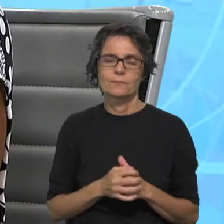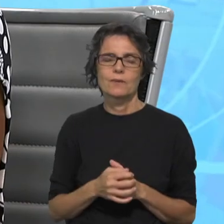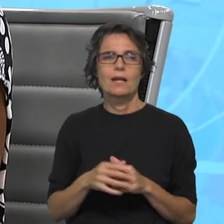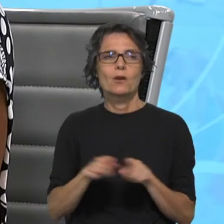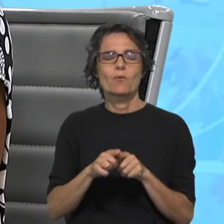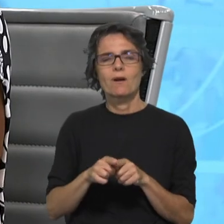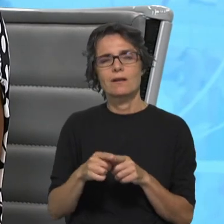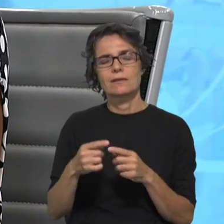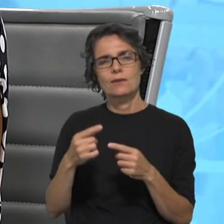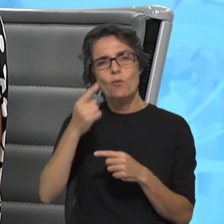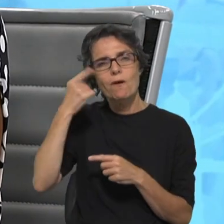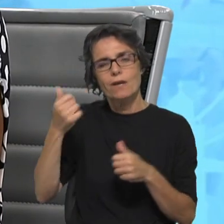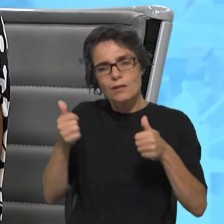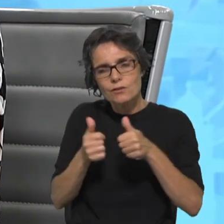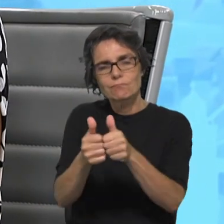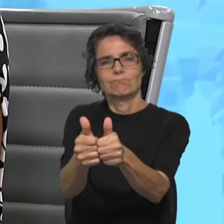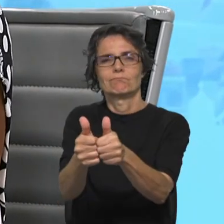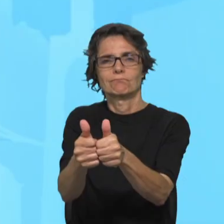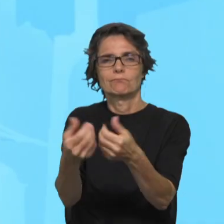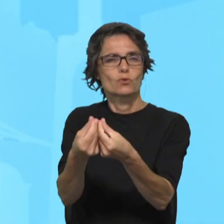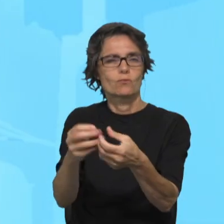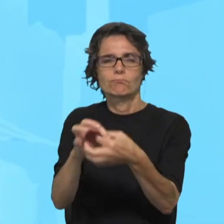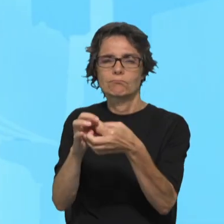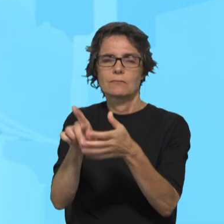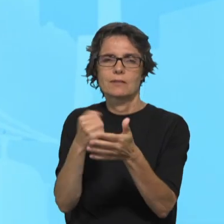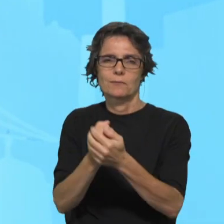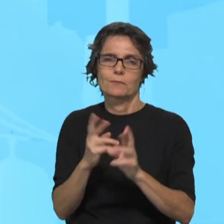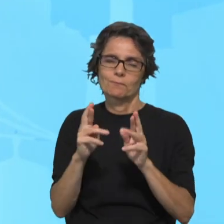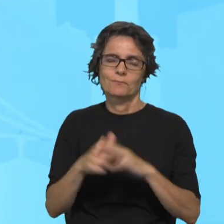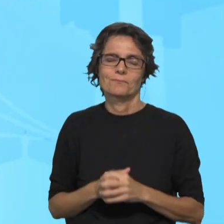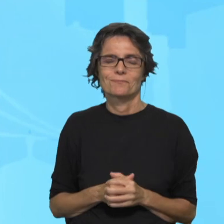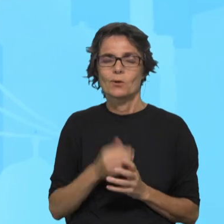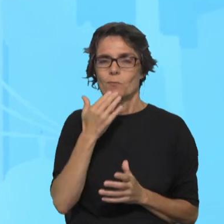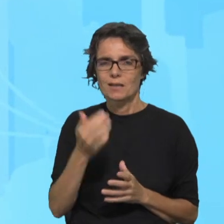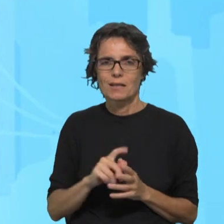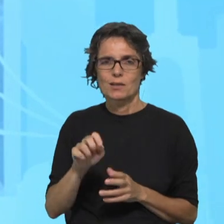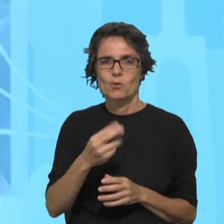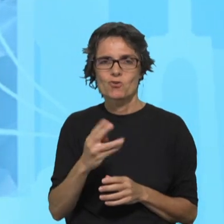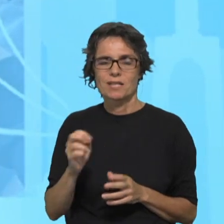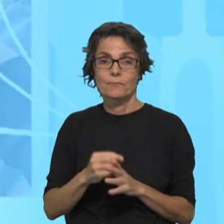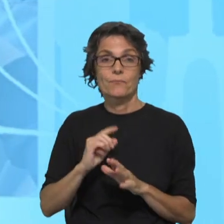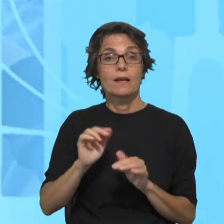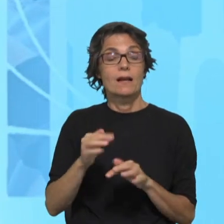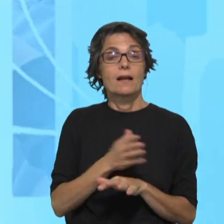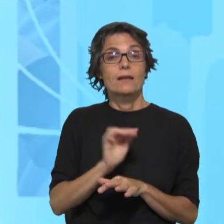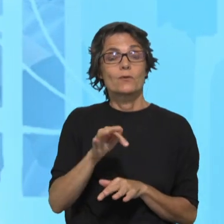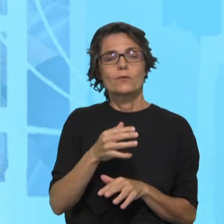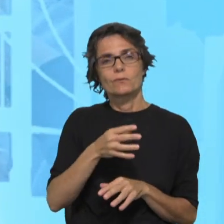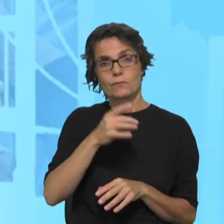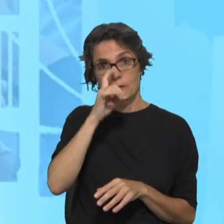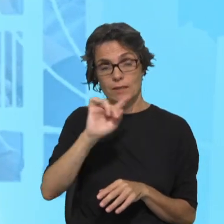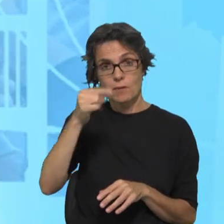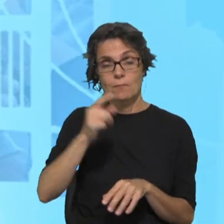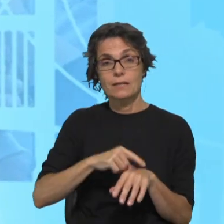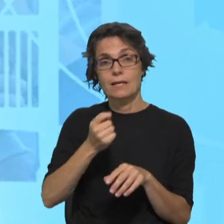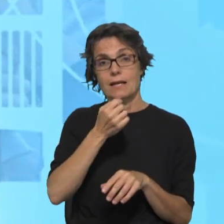e sermos verdadeiramente companheiros de viagem. Muito obrigado, Eugénia. Termino a lembrar que amanhã, poucos minutos após as seis da